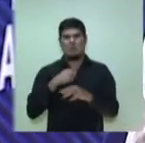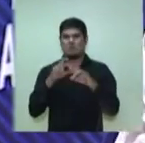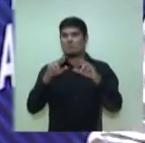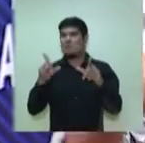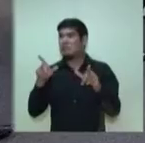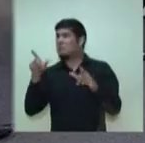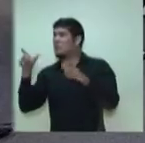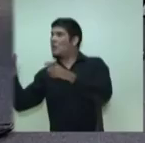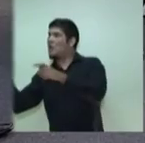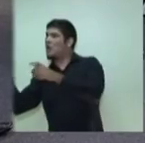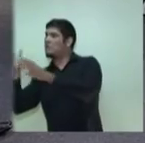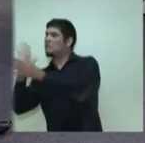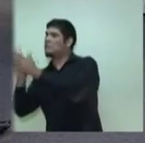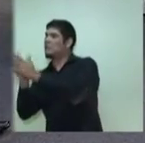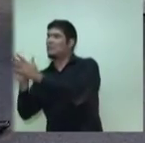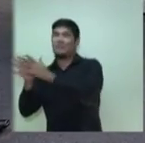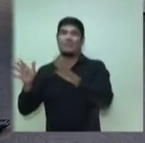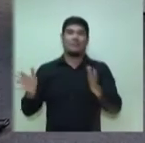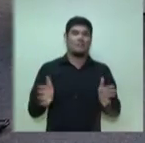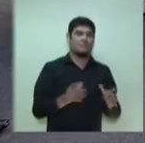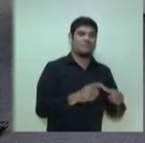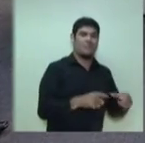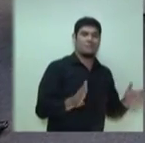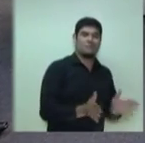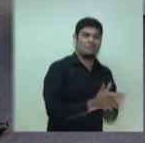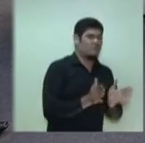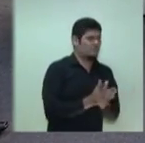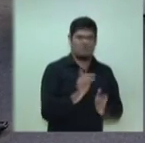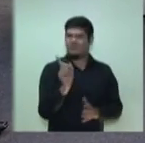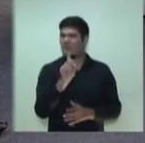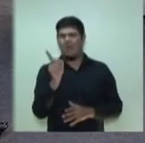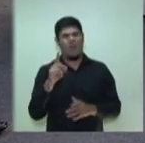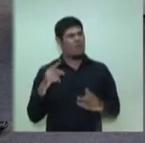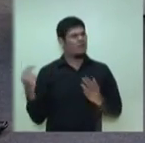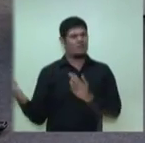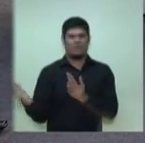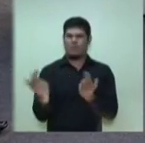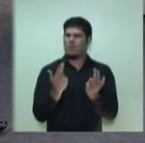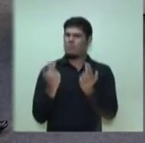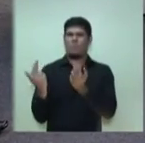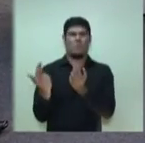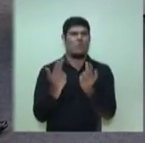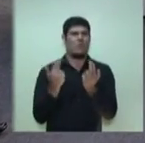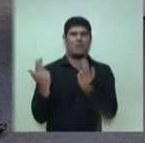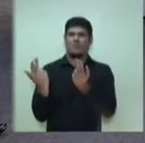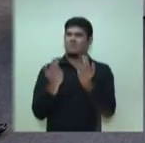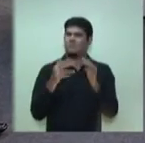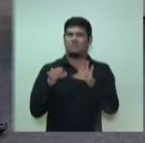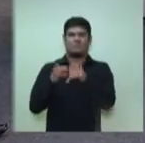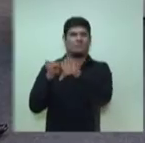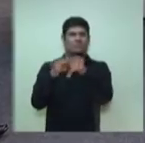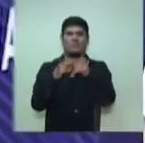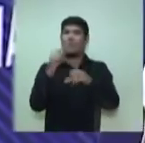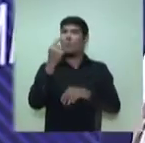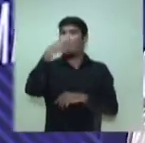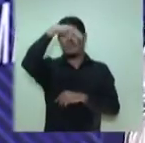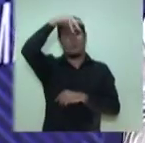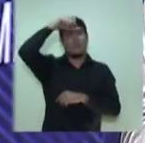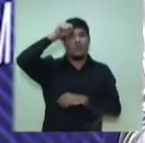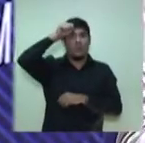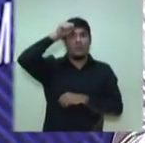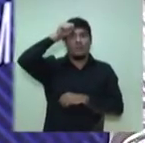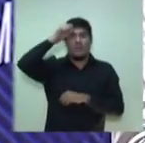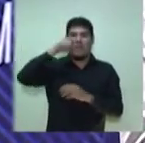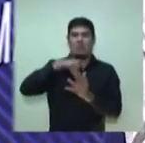entre centro e periferia de Manaus, bairro de Manaus. Para mim, é de fato tudo uma só Manaus. Eu não